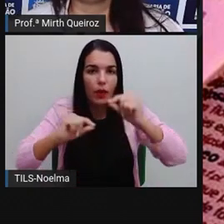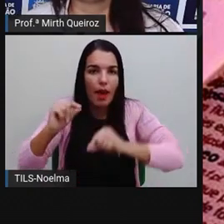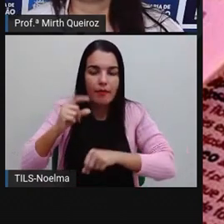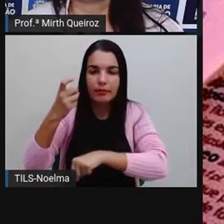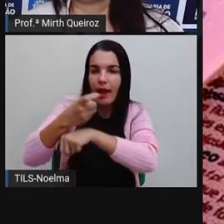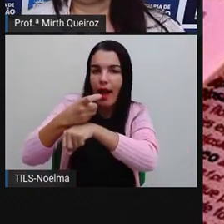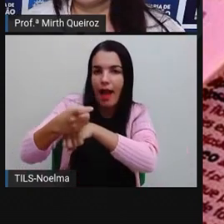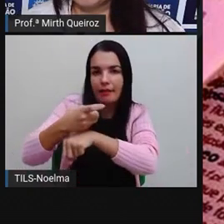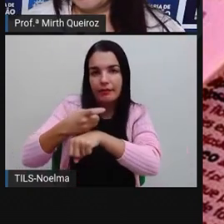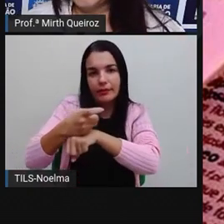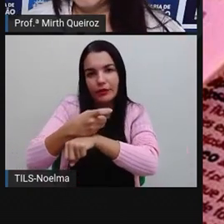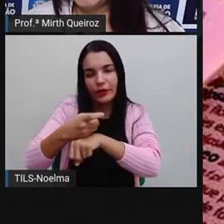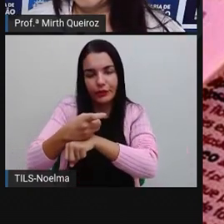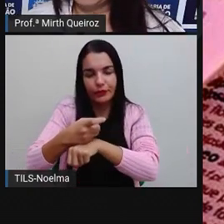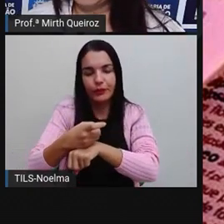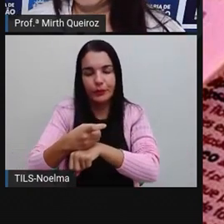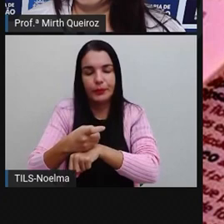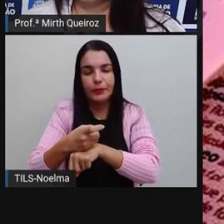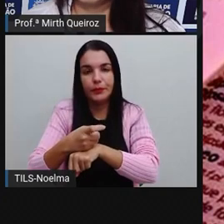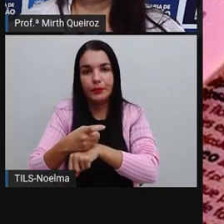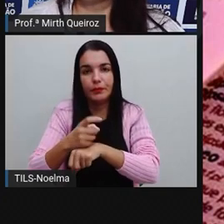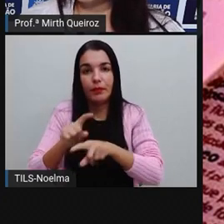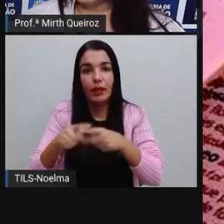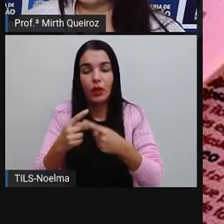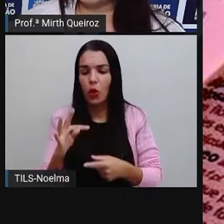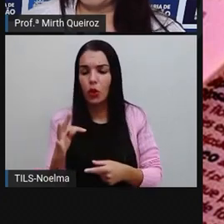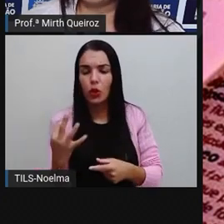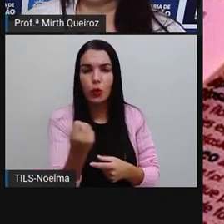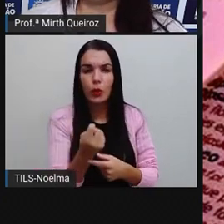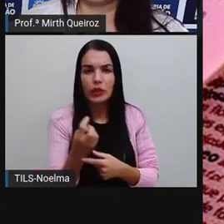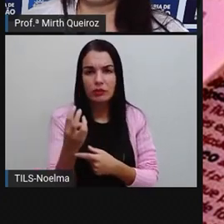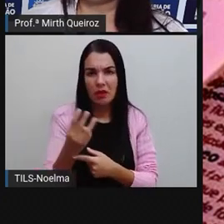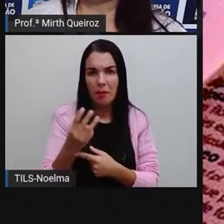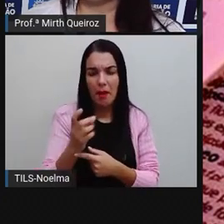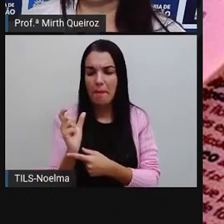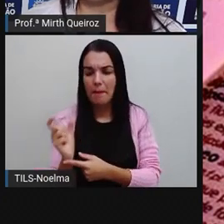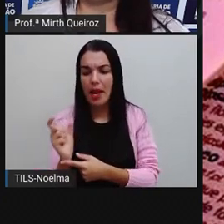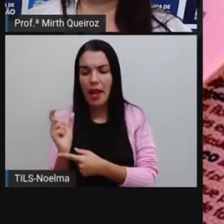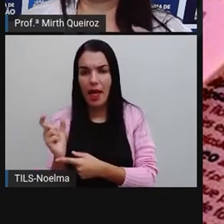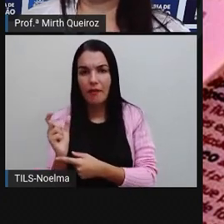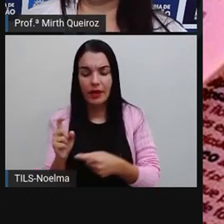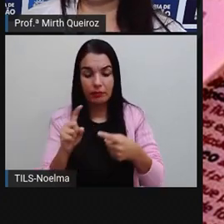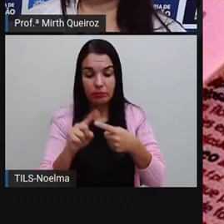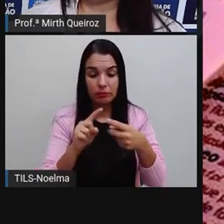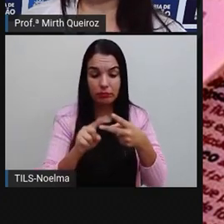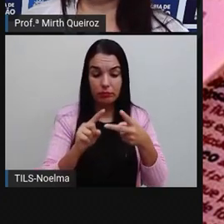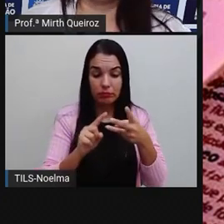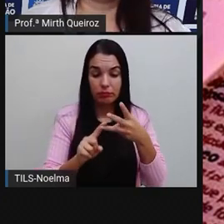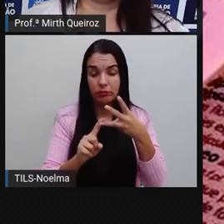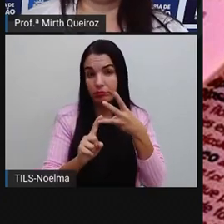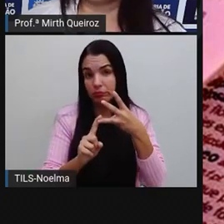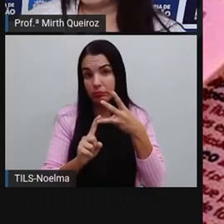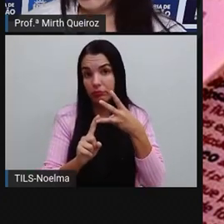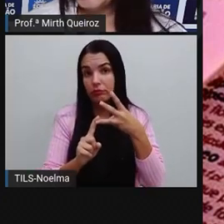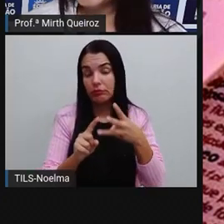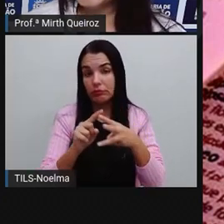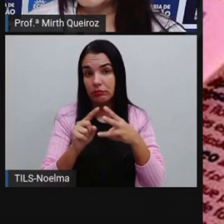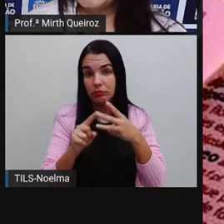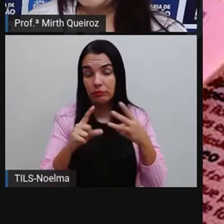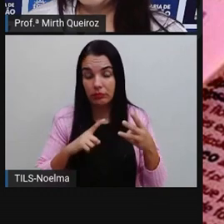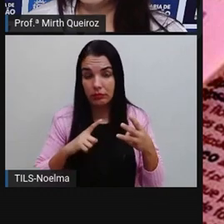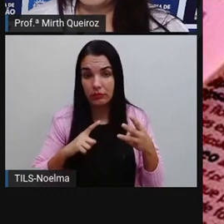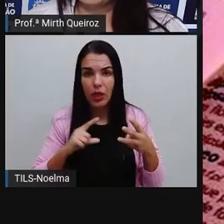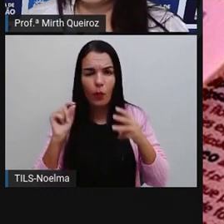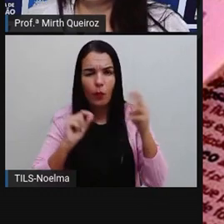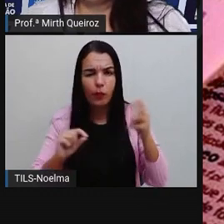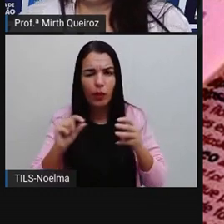quê? Um adjetivo. Todas essas palavras, Estas, Três, Maravilhosas,